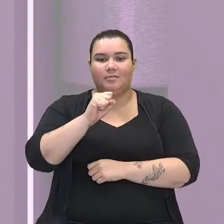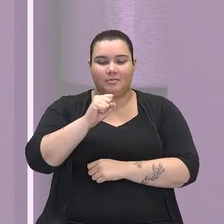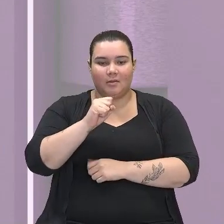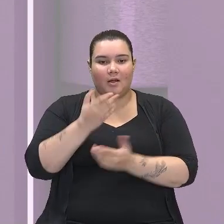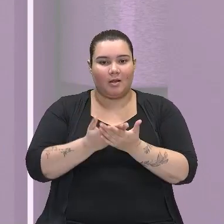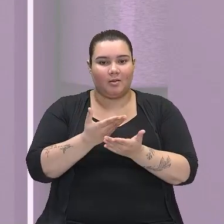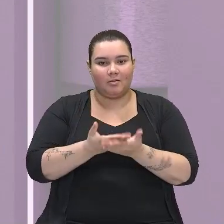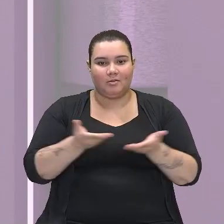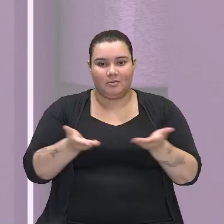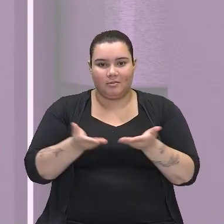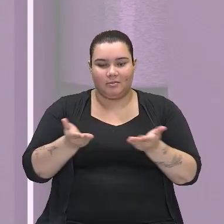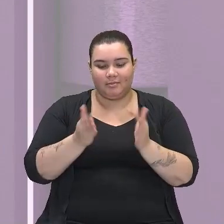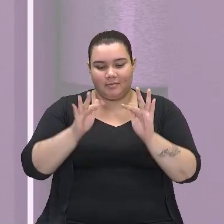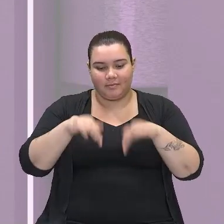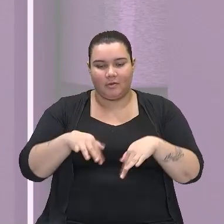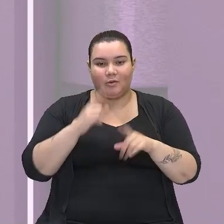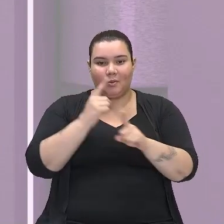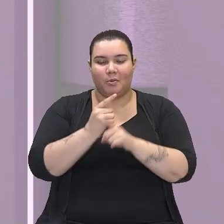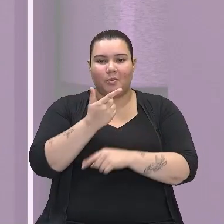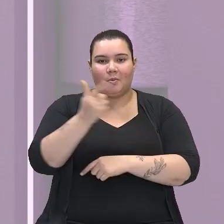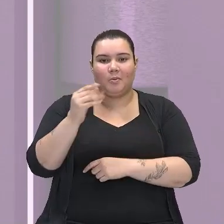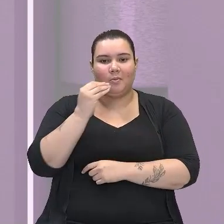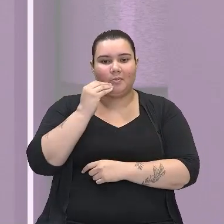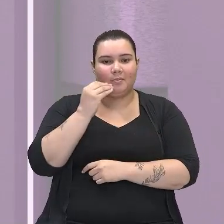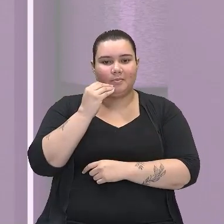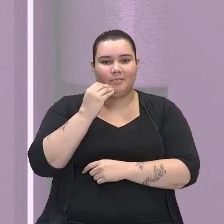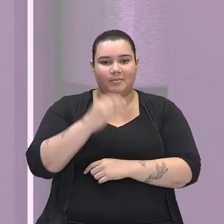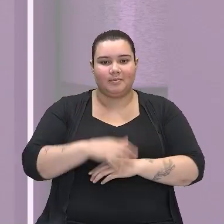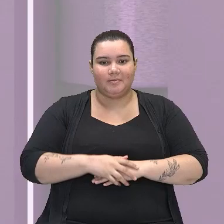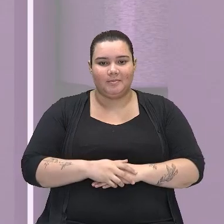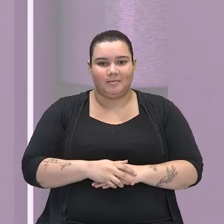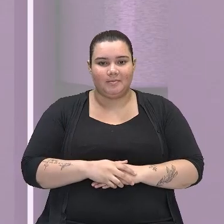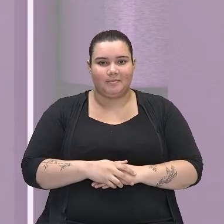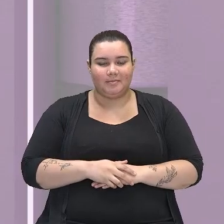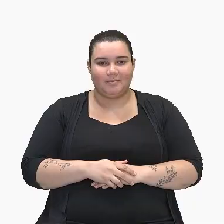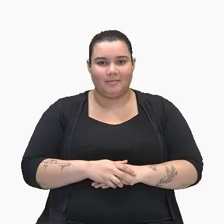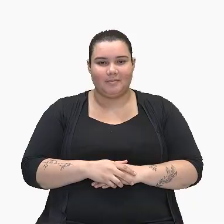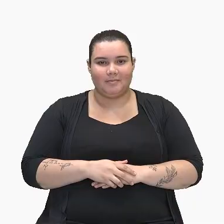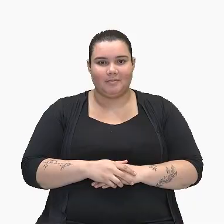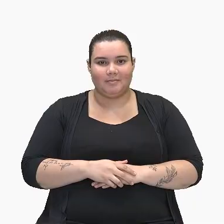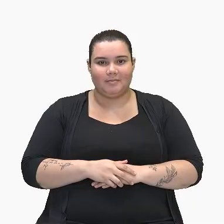na nossa aula e eu espero encontrá-los aqui novamente numa próxima oportunidade. Até mais!